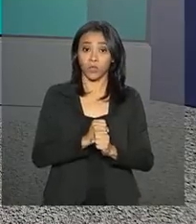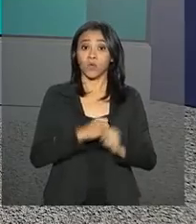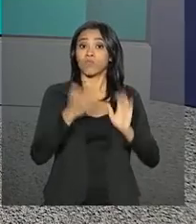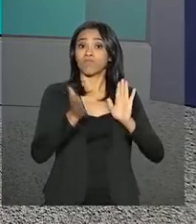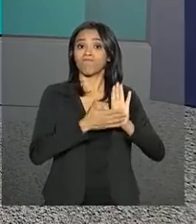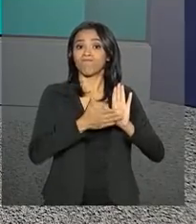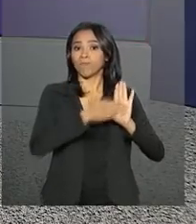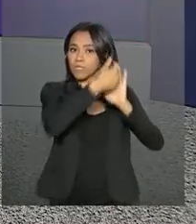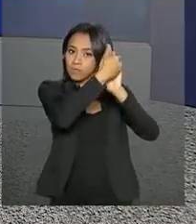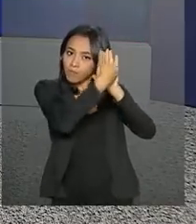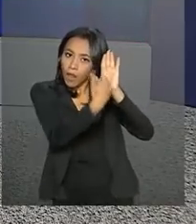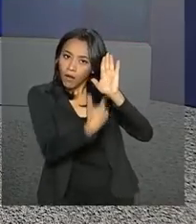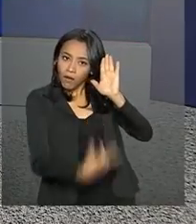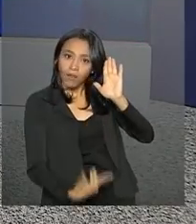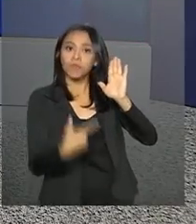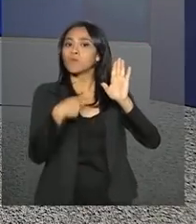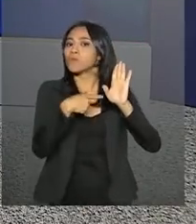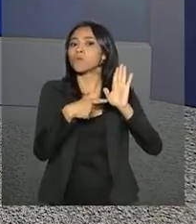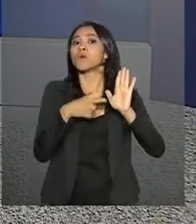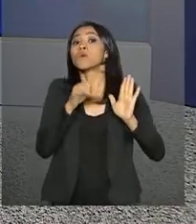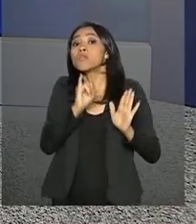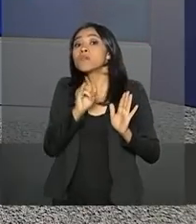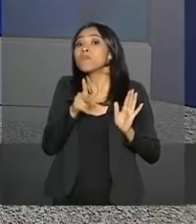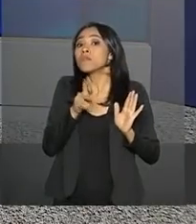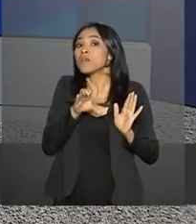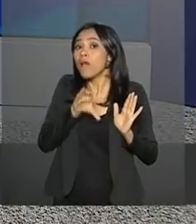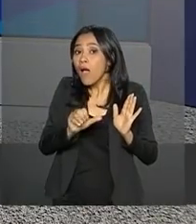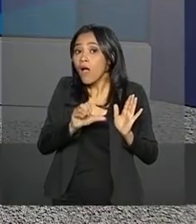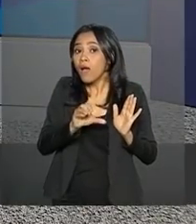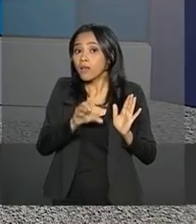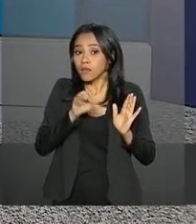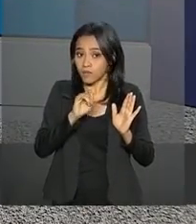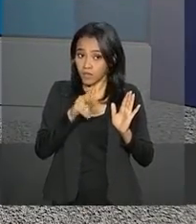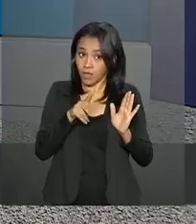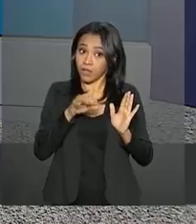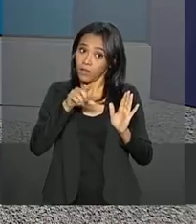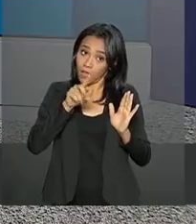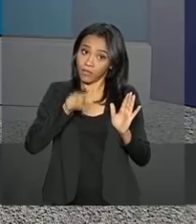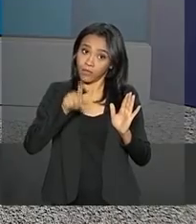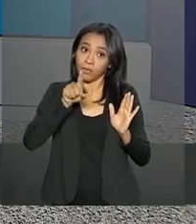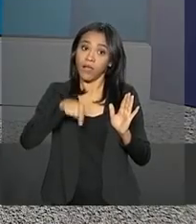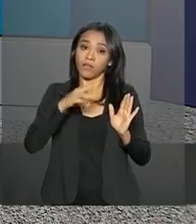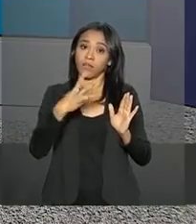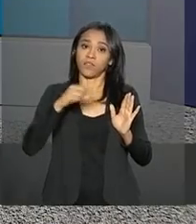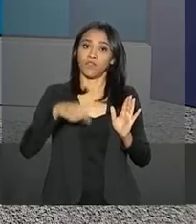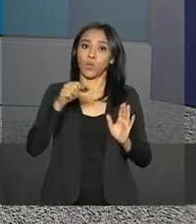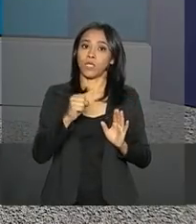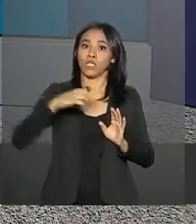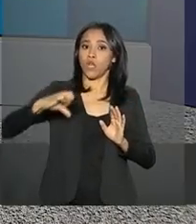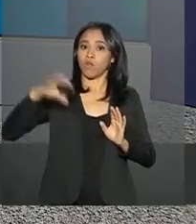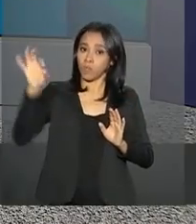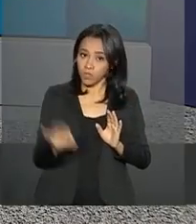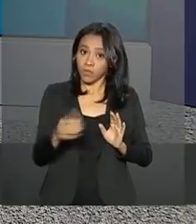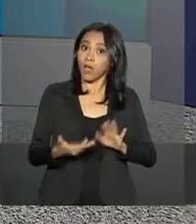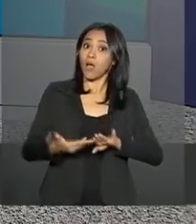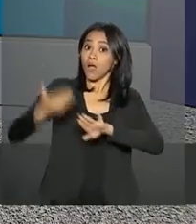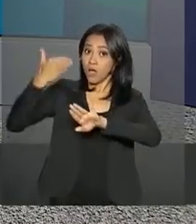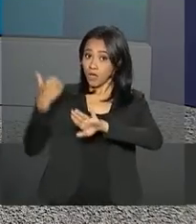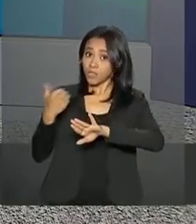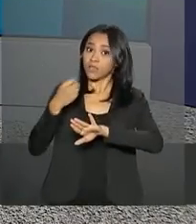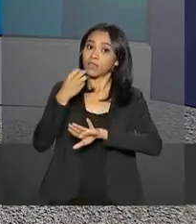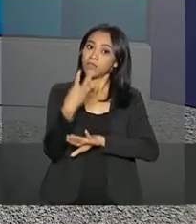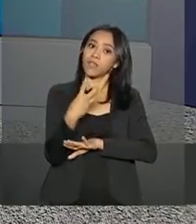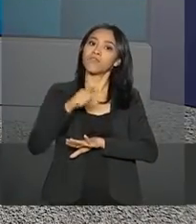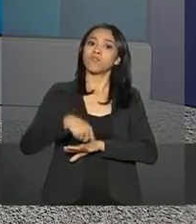Focus do Banco Central, o IPCA está em 3,89%. Há uma semana, esse índice estava em 3